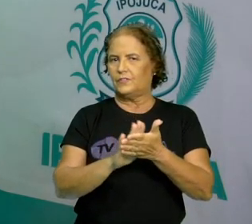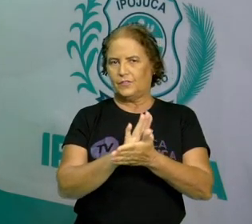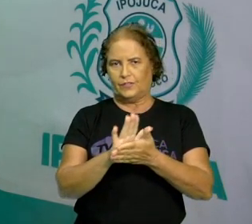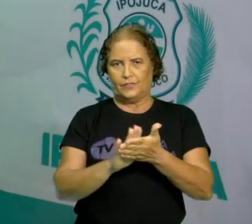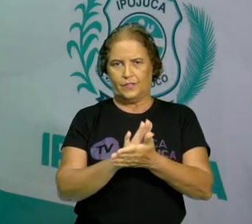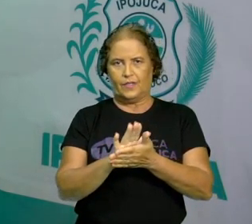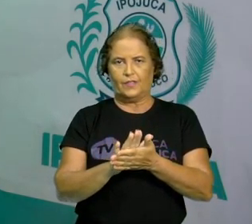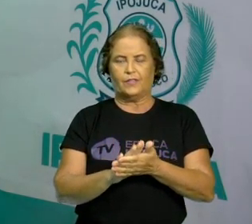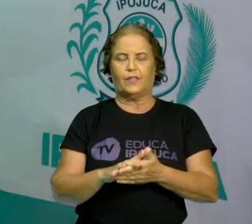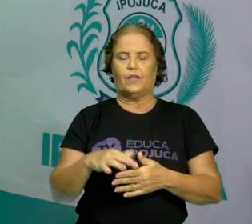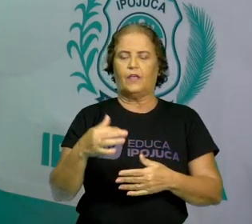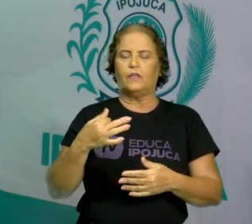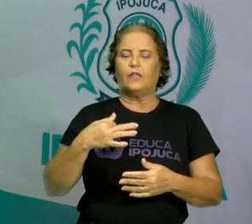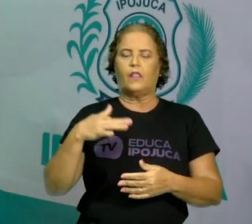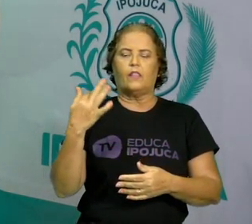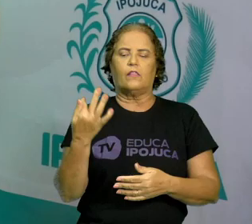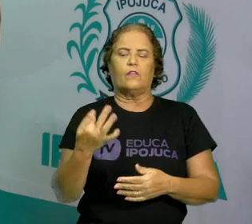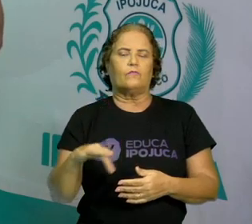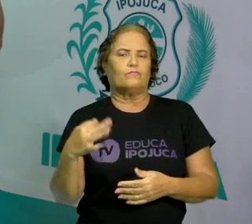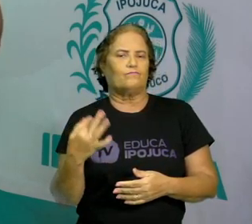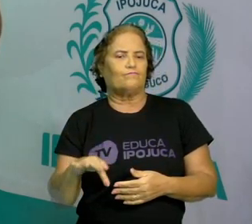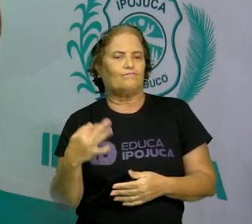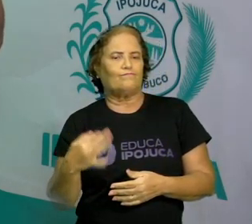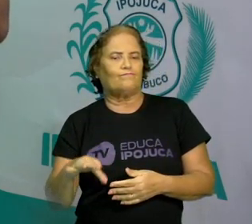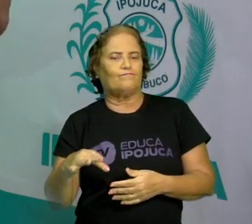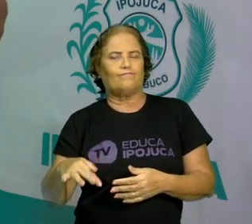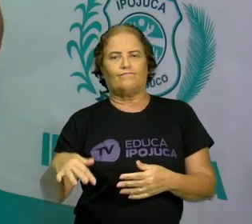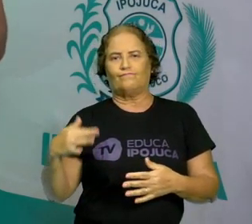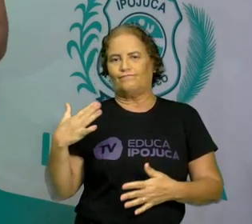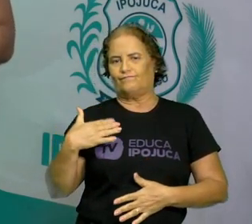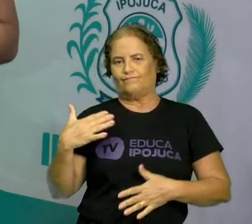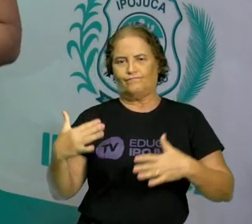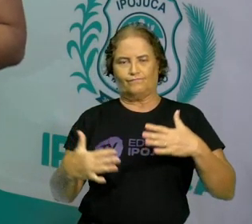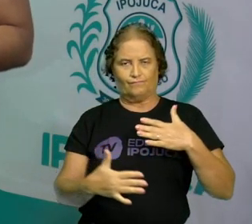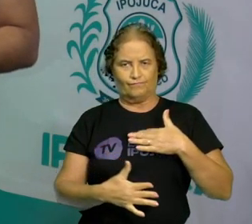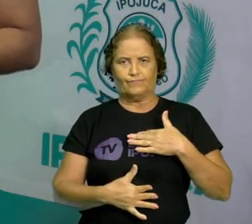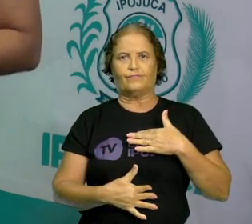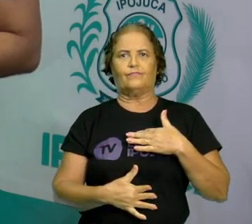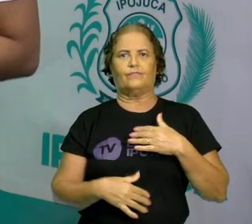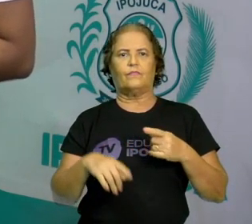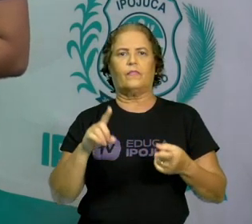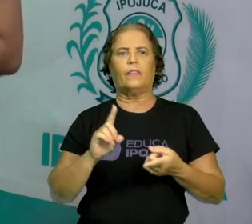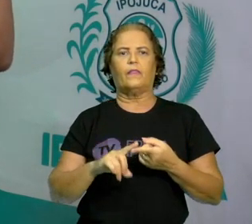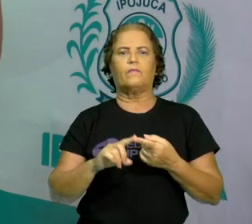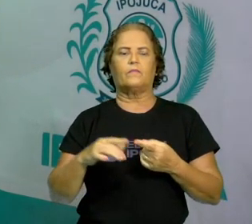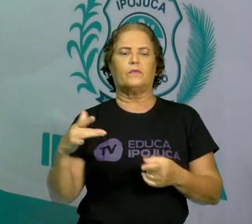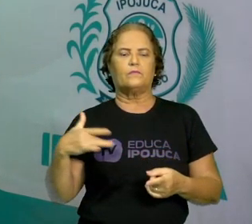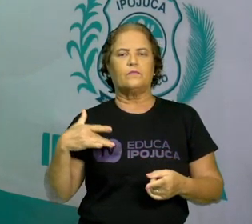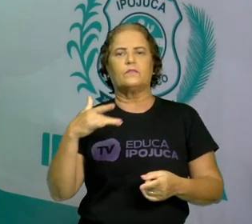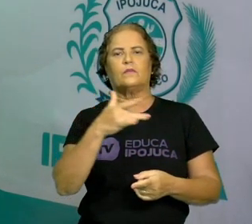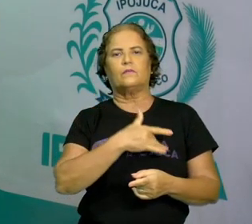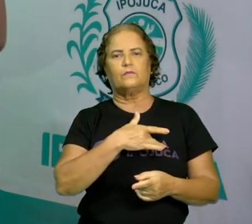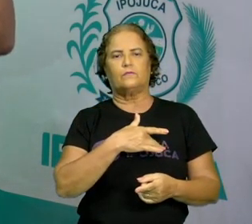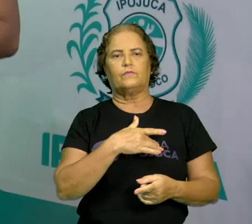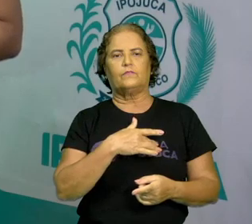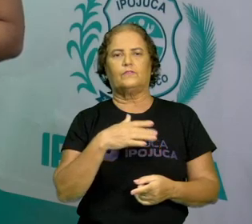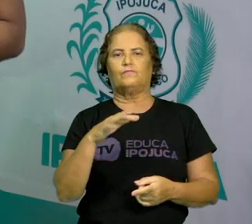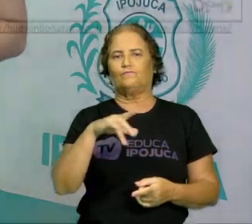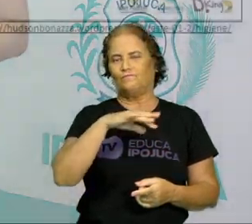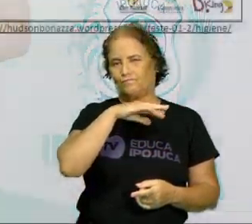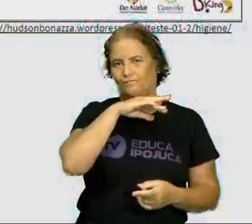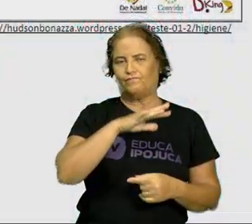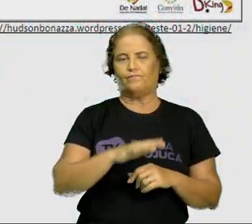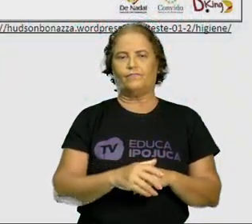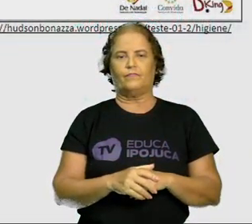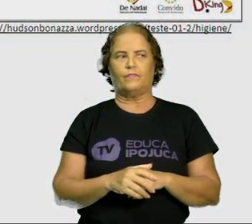gente acaba sentindo dores no corpo, acabamos também tendo outros problemas de saúde. Aqui são alguns momentos,